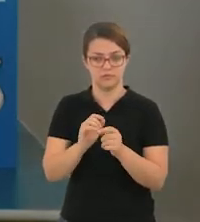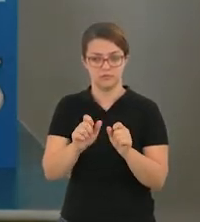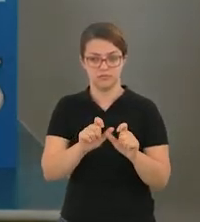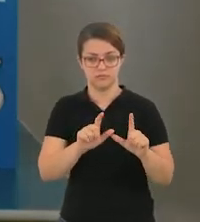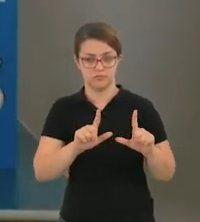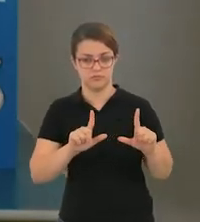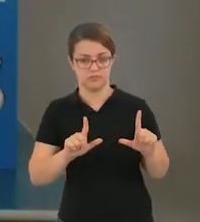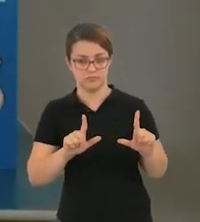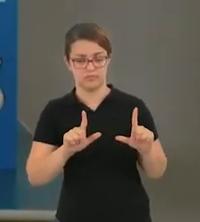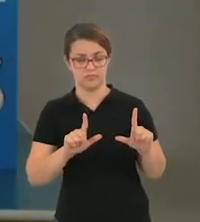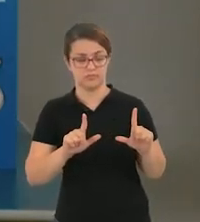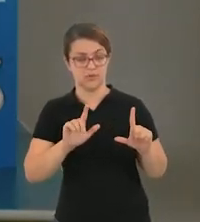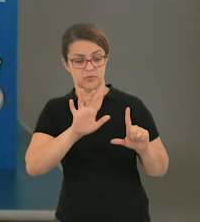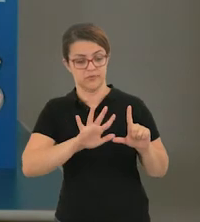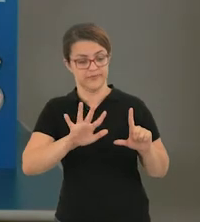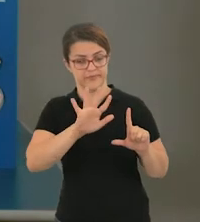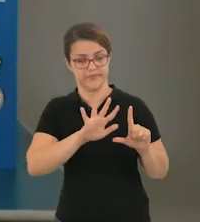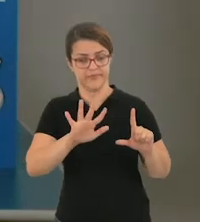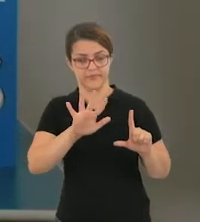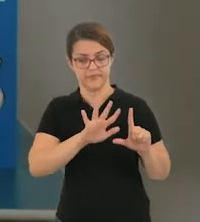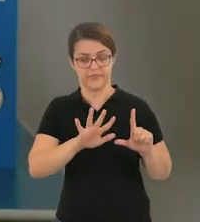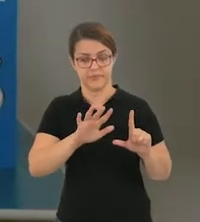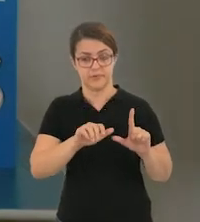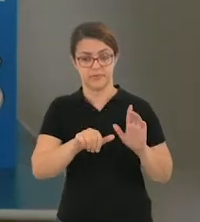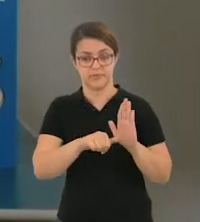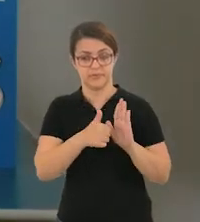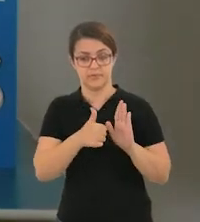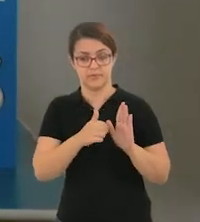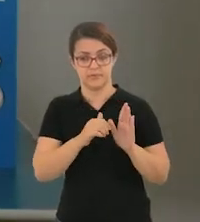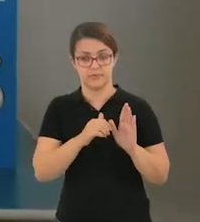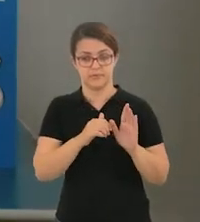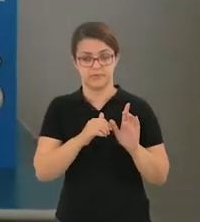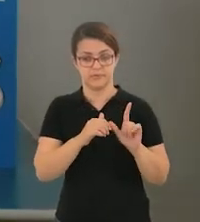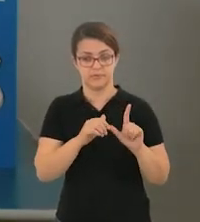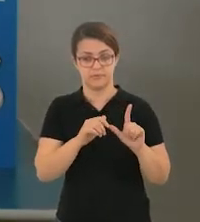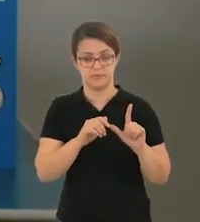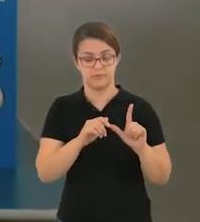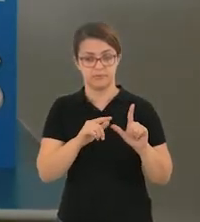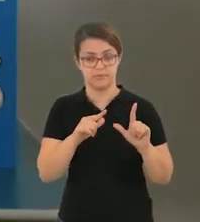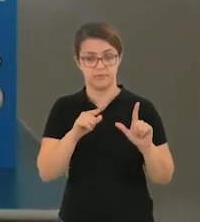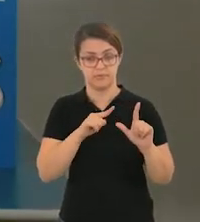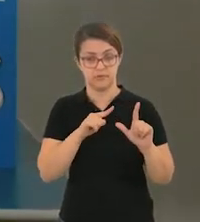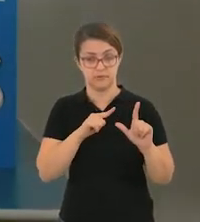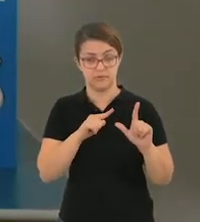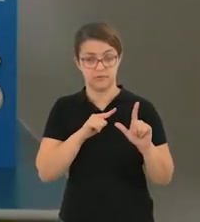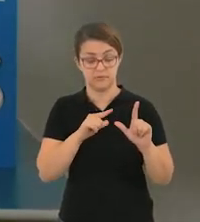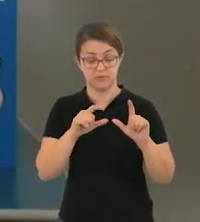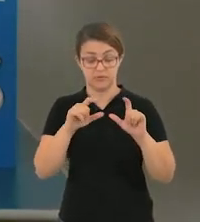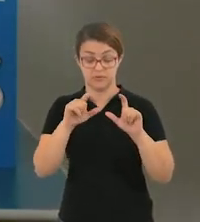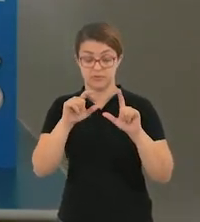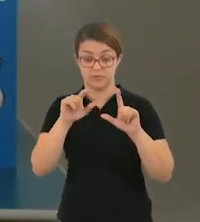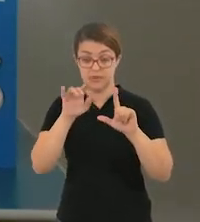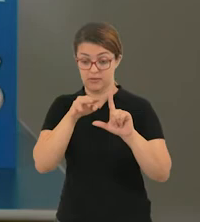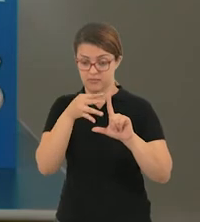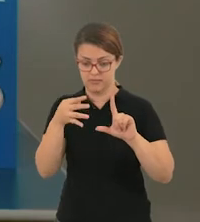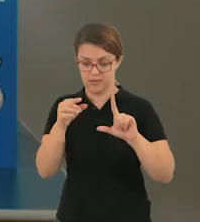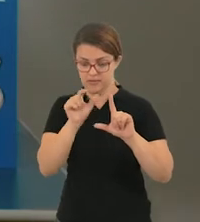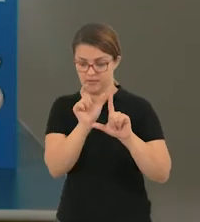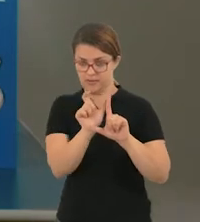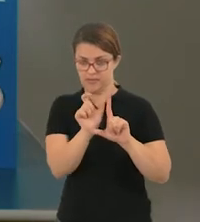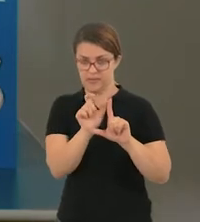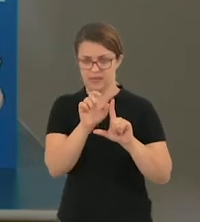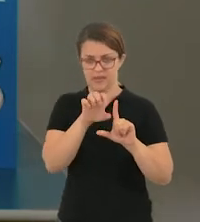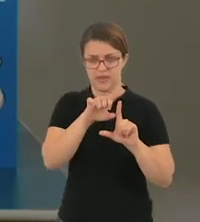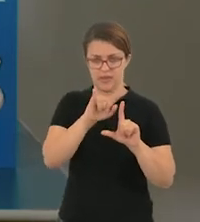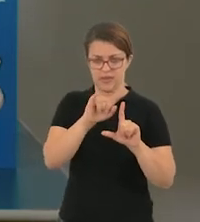quadro de rotina algumas imagens. Essa aqui é a primeira. E junto com essas imagens, esse quadro de palavrinhas.